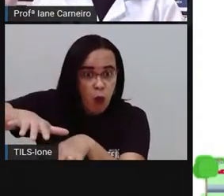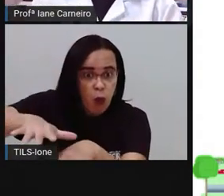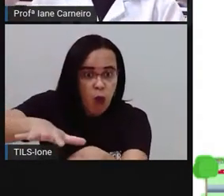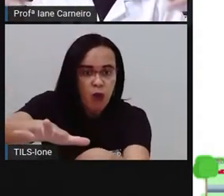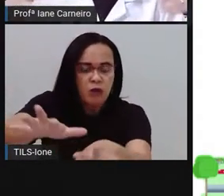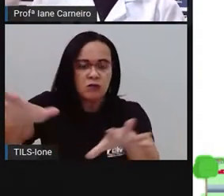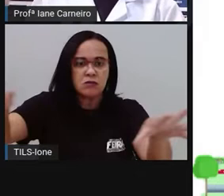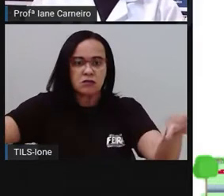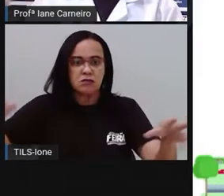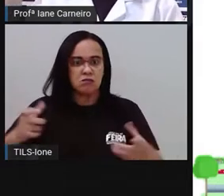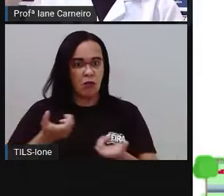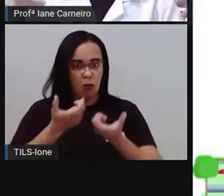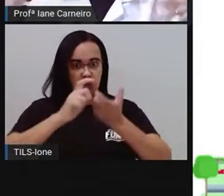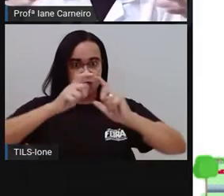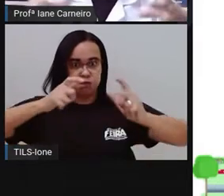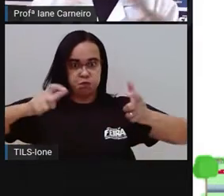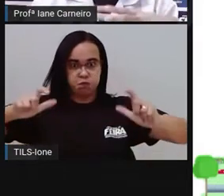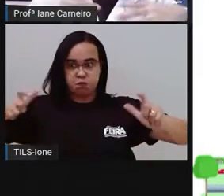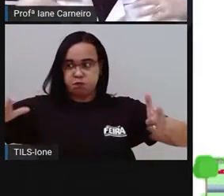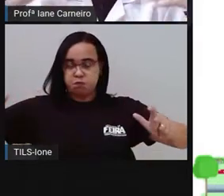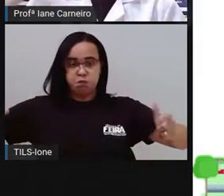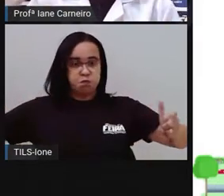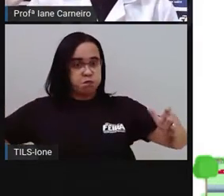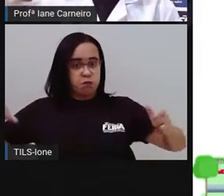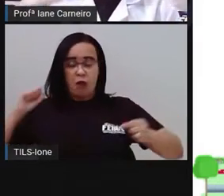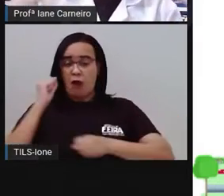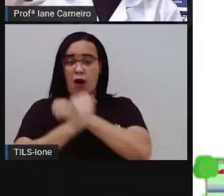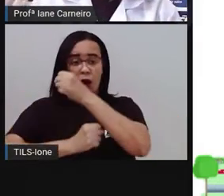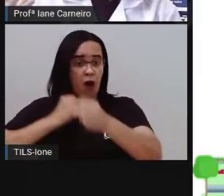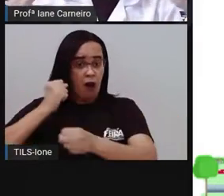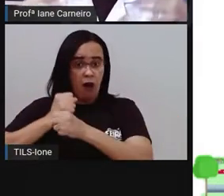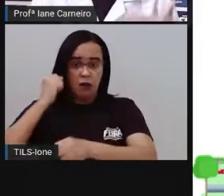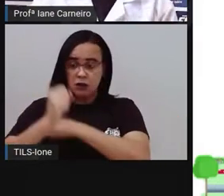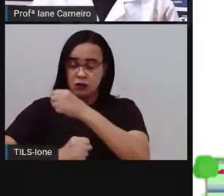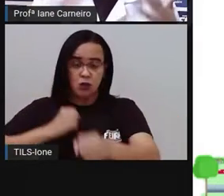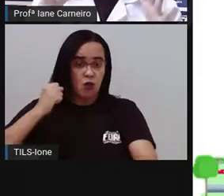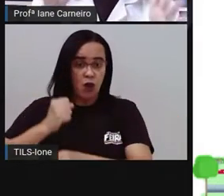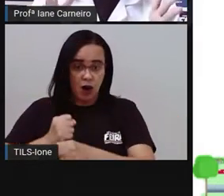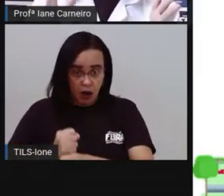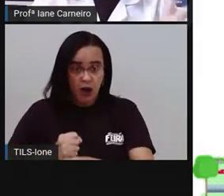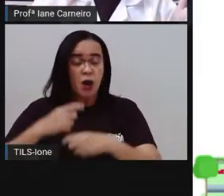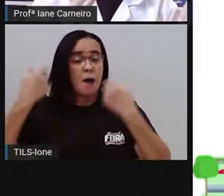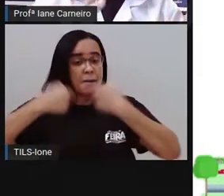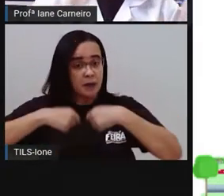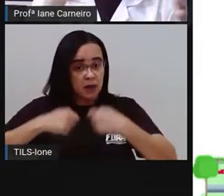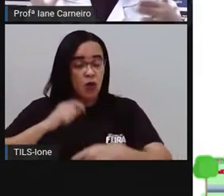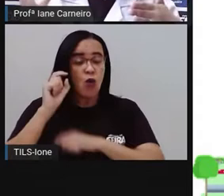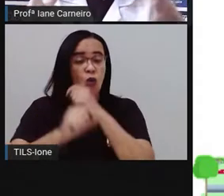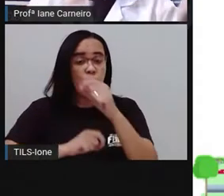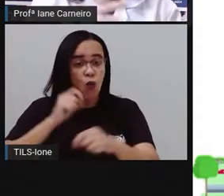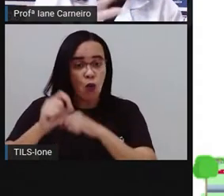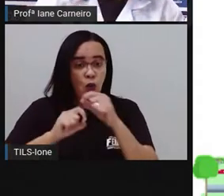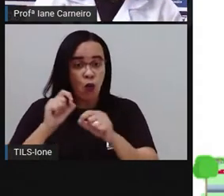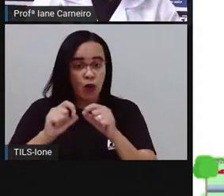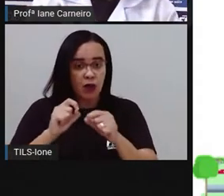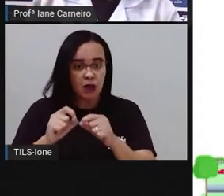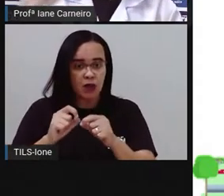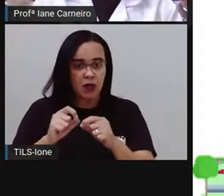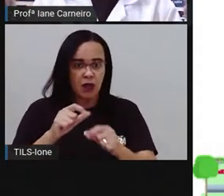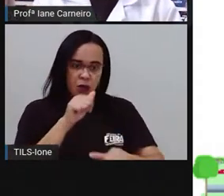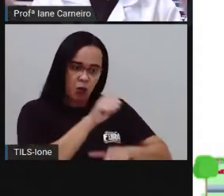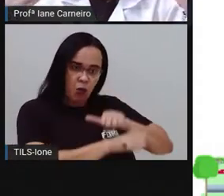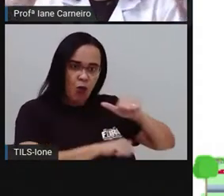E aí, com o passar do tempo, quando ela vai crescendo, vai precisando dividir, né? Em nomes e endereços.